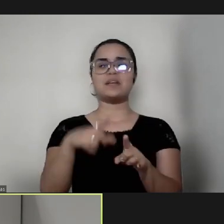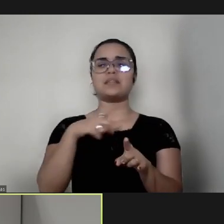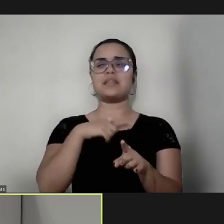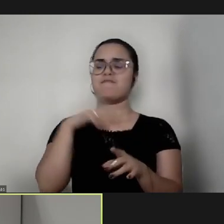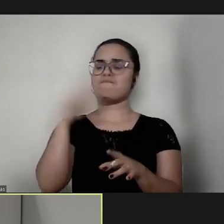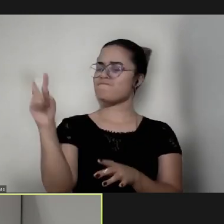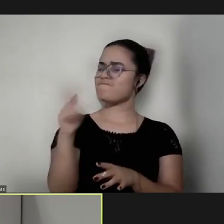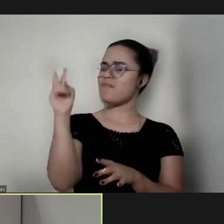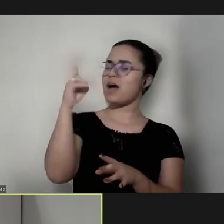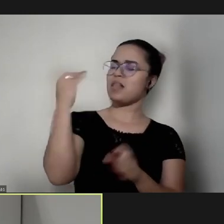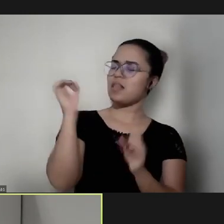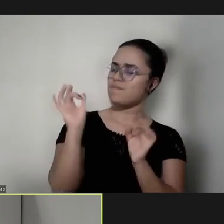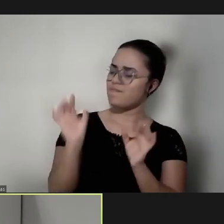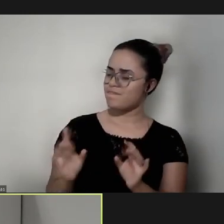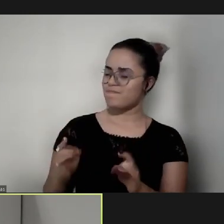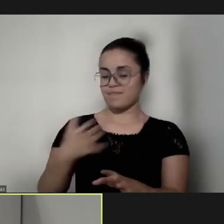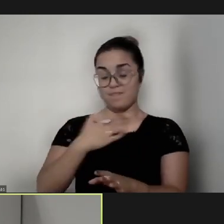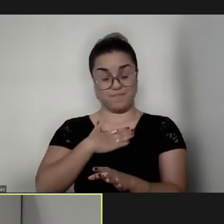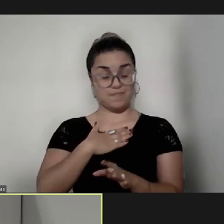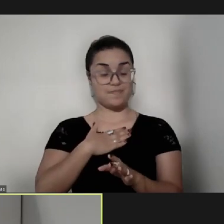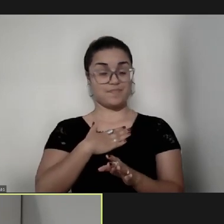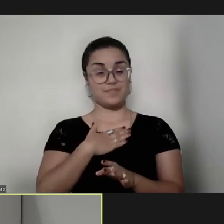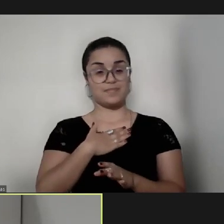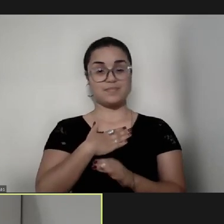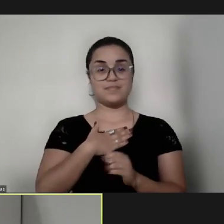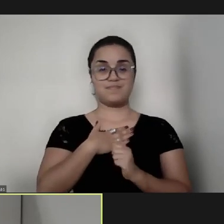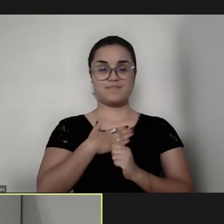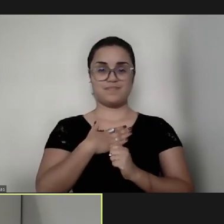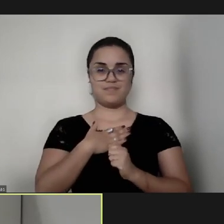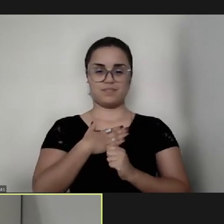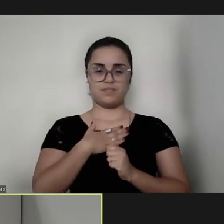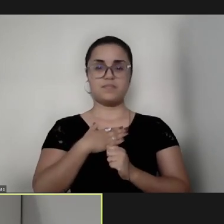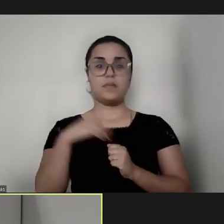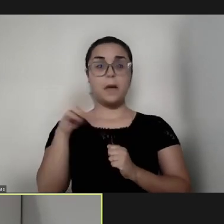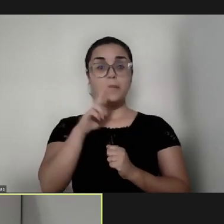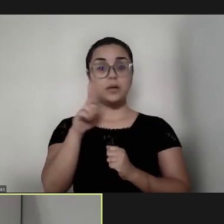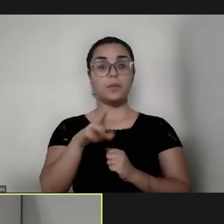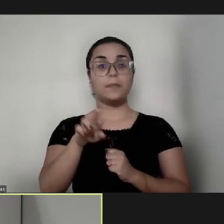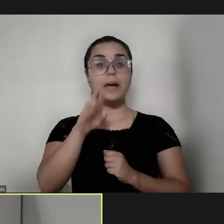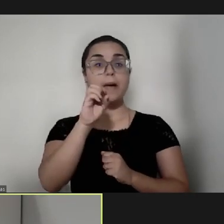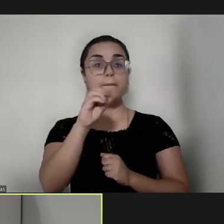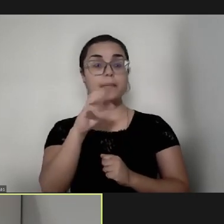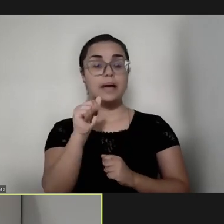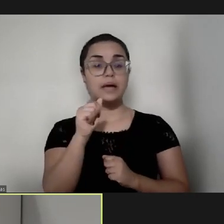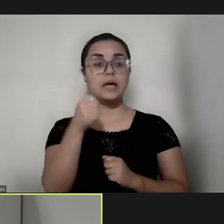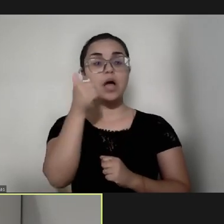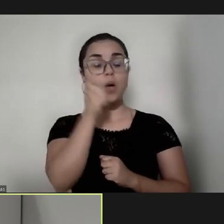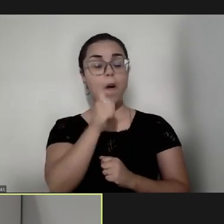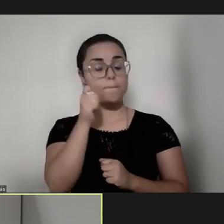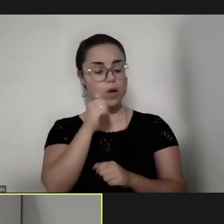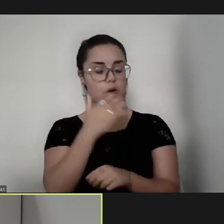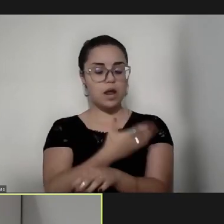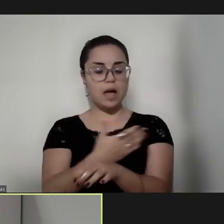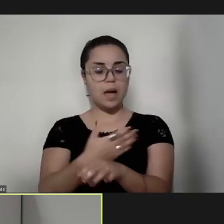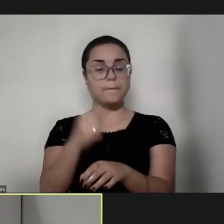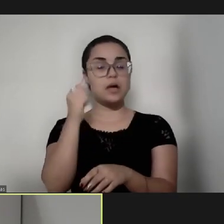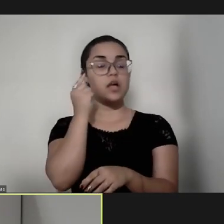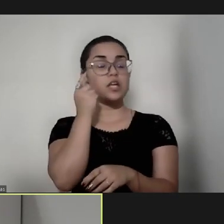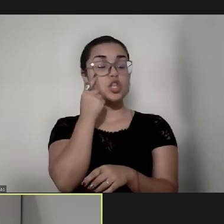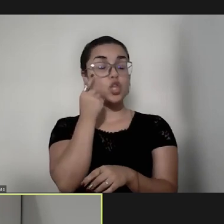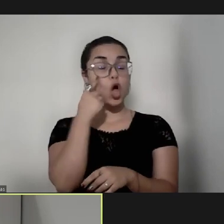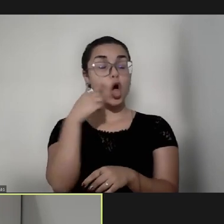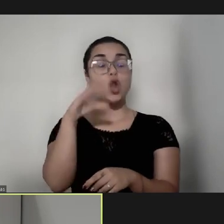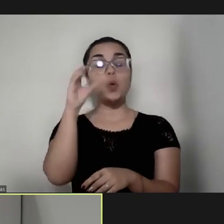especial para mim. E meu nome é Rebeca, né? Sou uma mulher branca, de olhos castanhos,